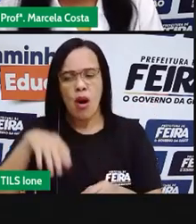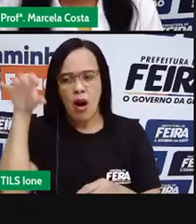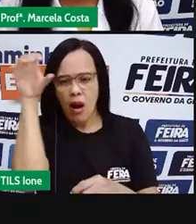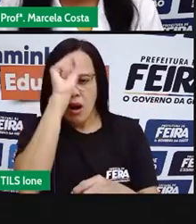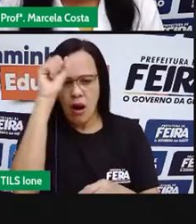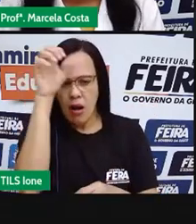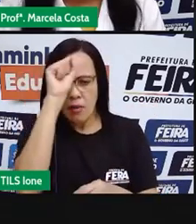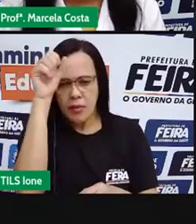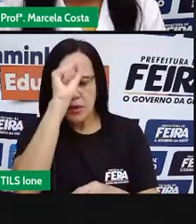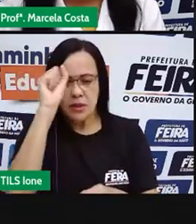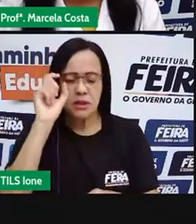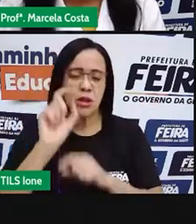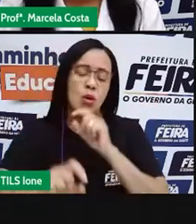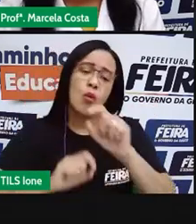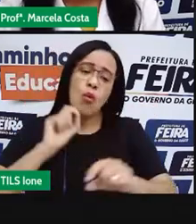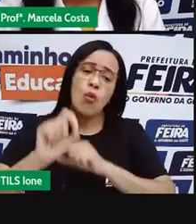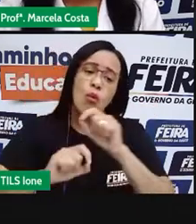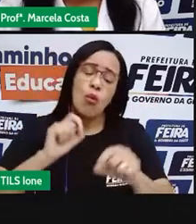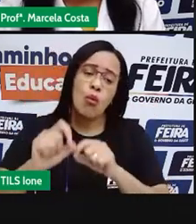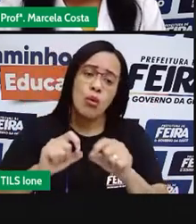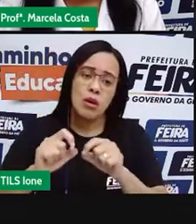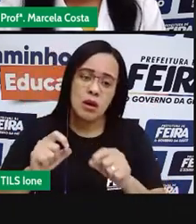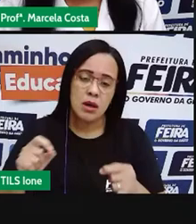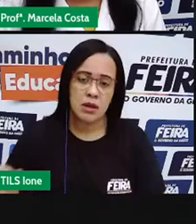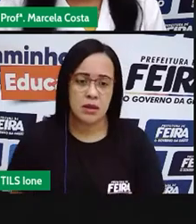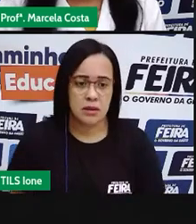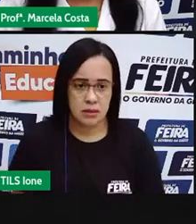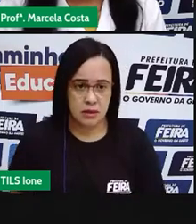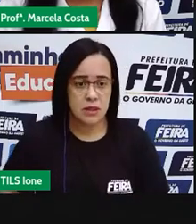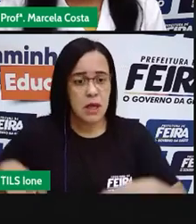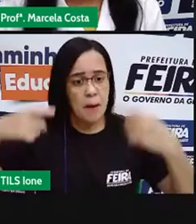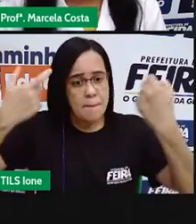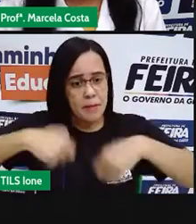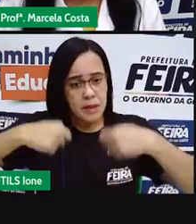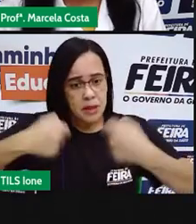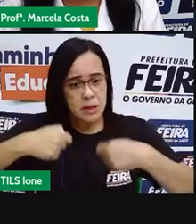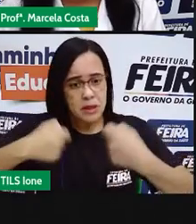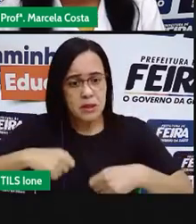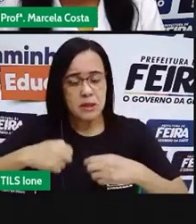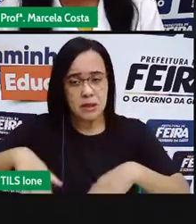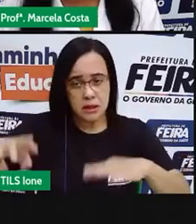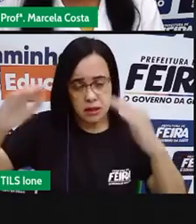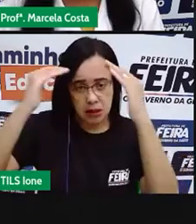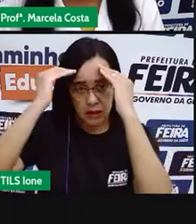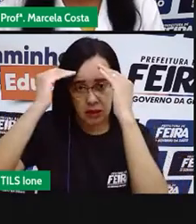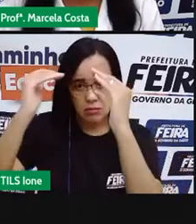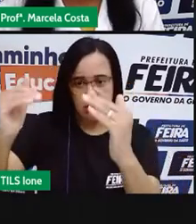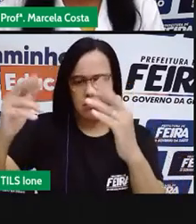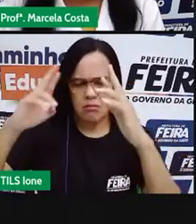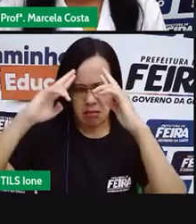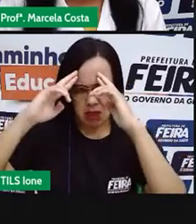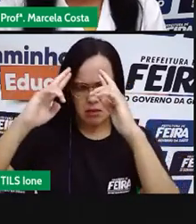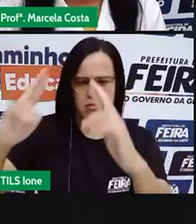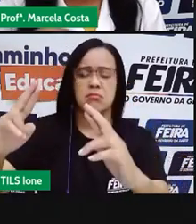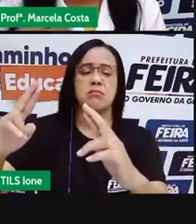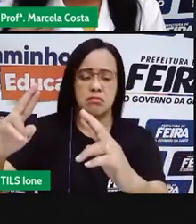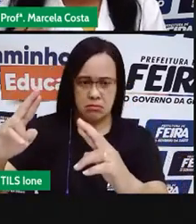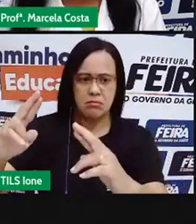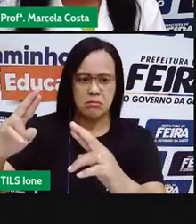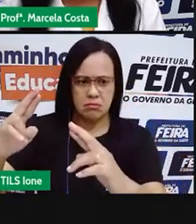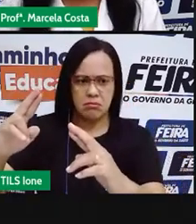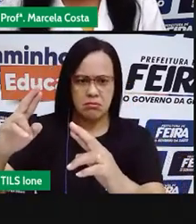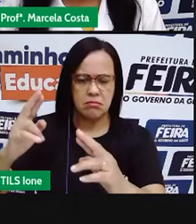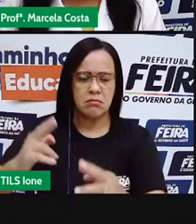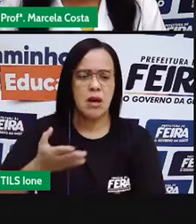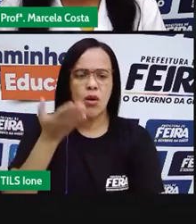aprendeu que a gente precisa ser respeitosa, concentrada, tratar com